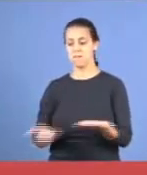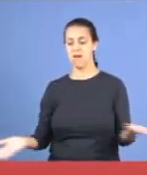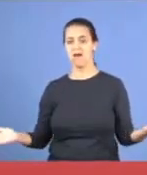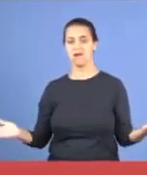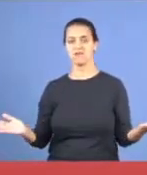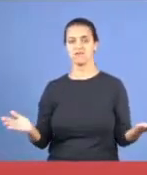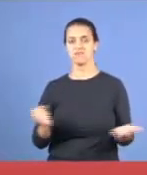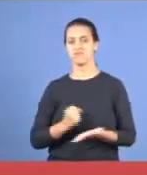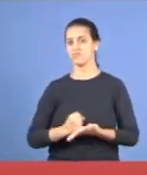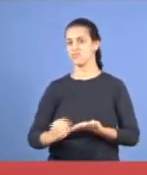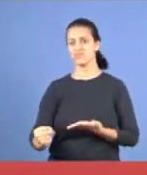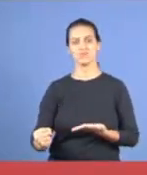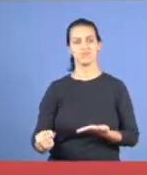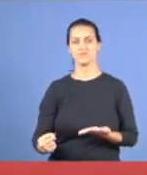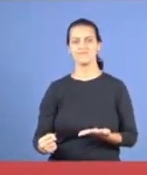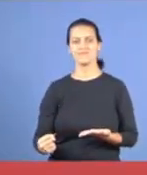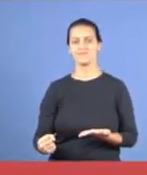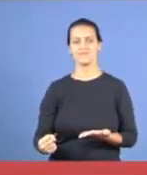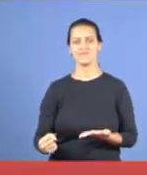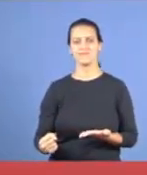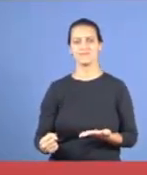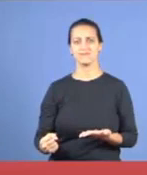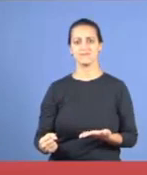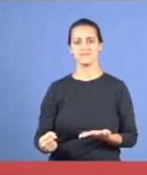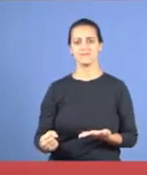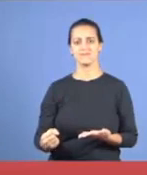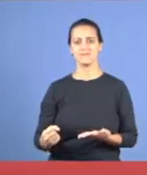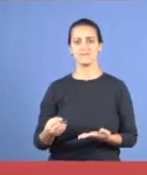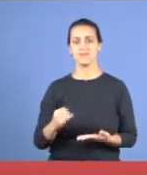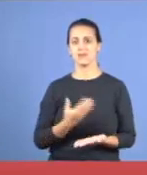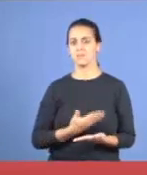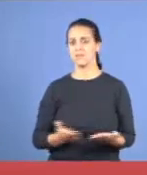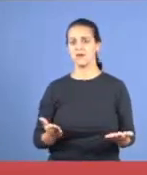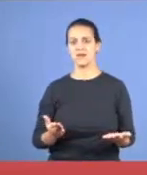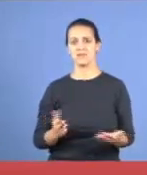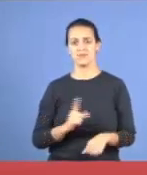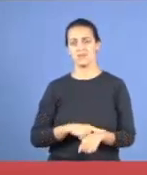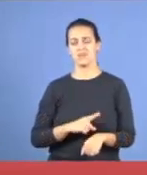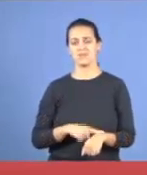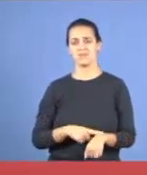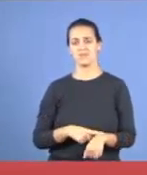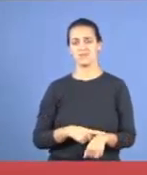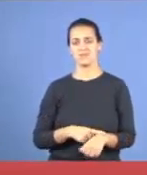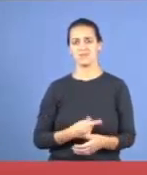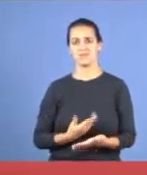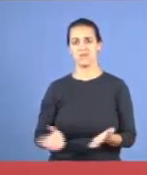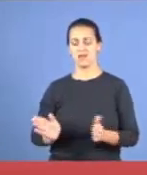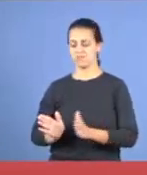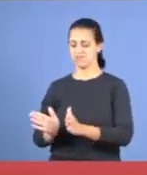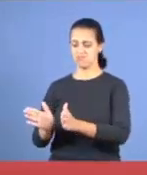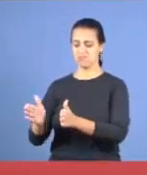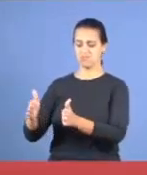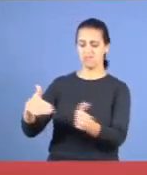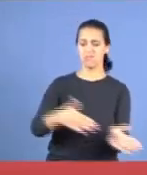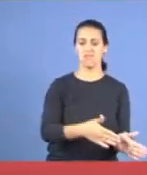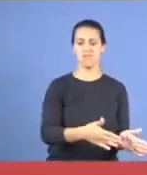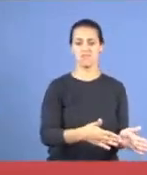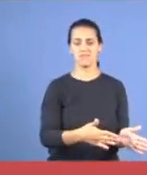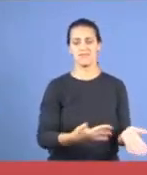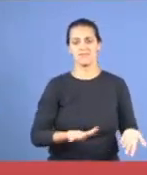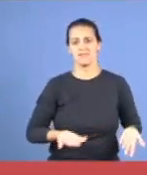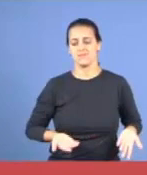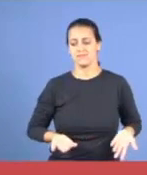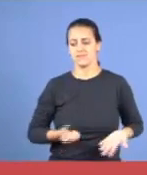o veículo, quem perdeu a velocidade, o rumo, dessa estrada que o